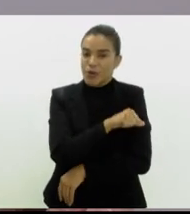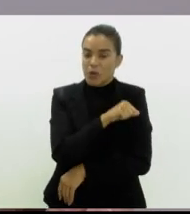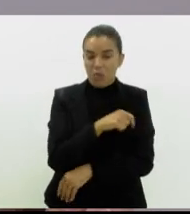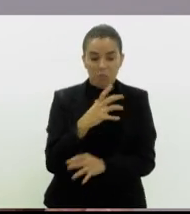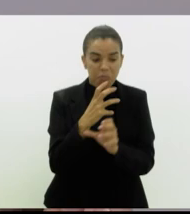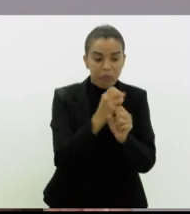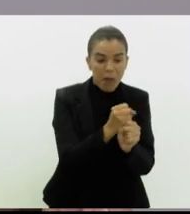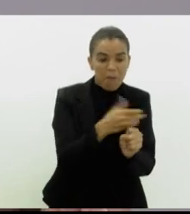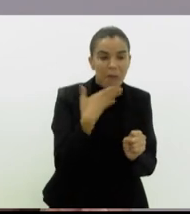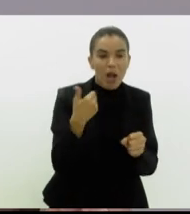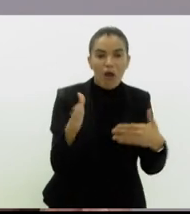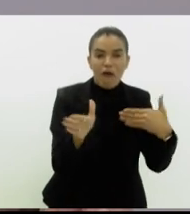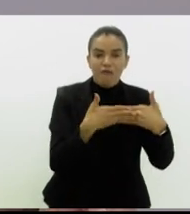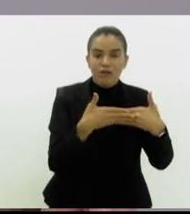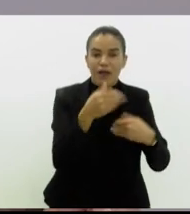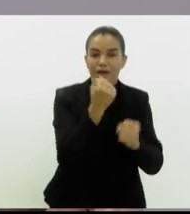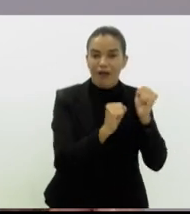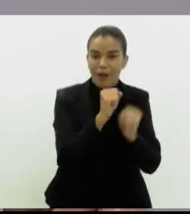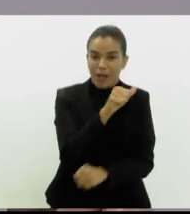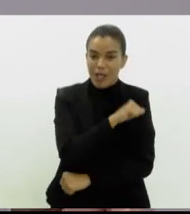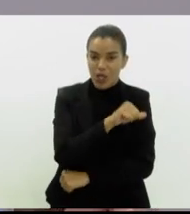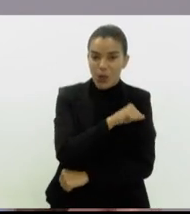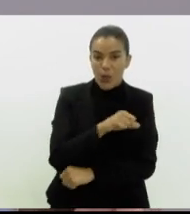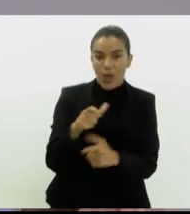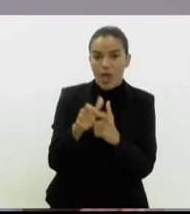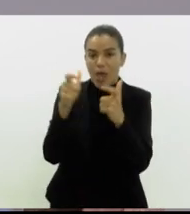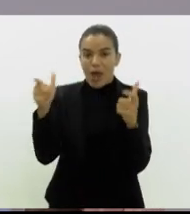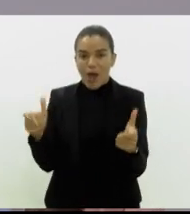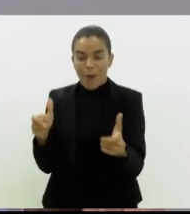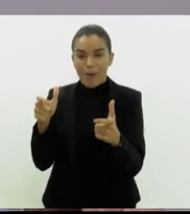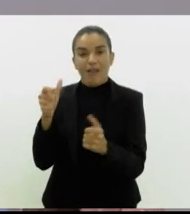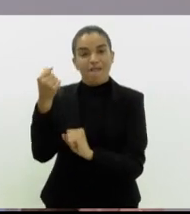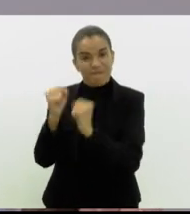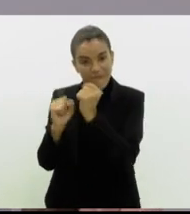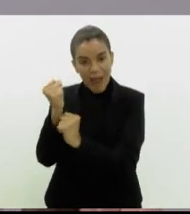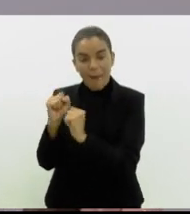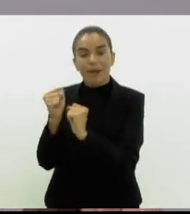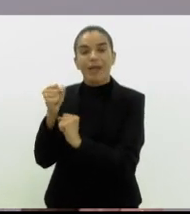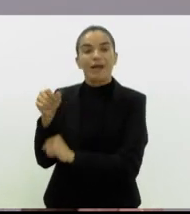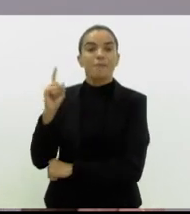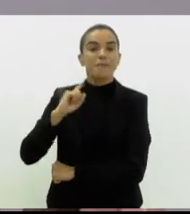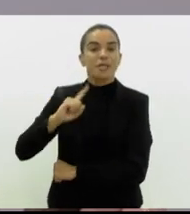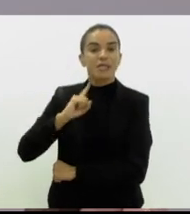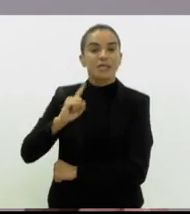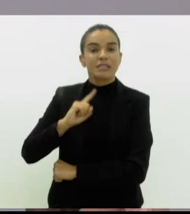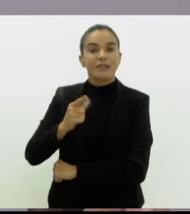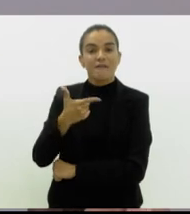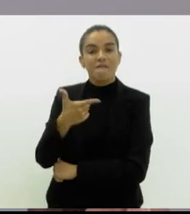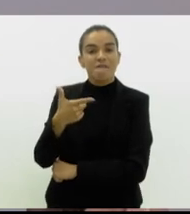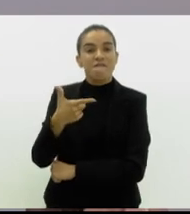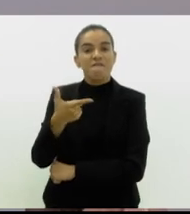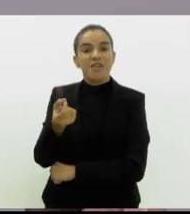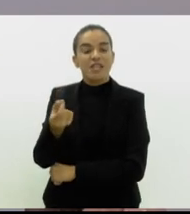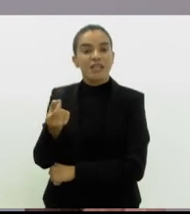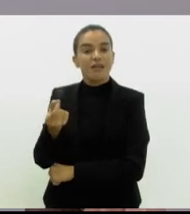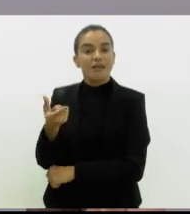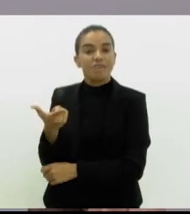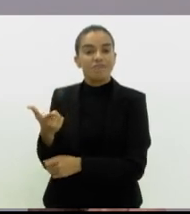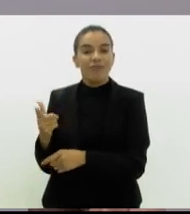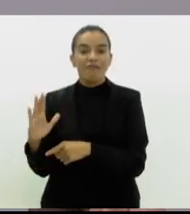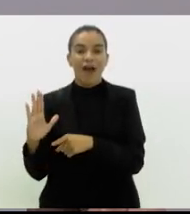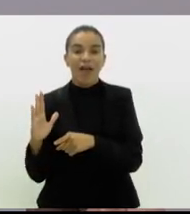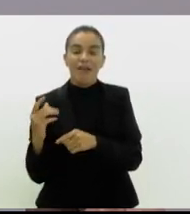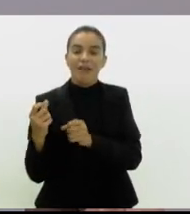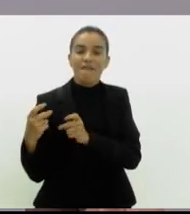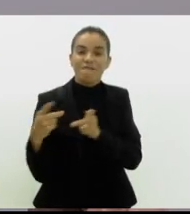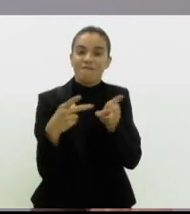conta hoje é melhor fechar a fábrica no Rio de Janeiro e aumentar a fábrica que ele tem também em Minas em 20 empregos que ele vai abastecer o Rio em um preço muito mais